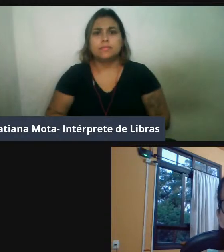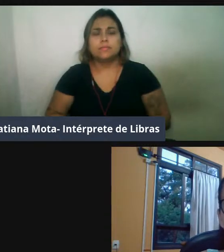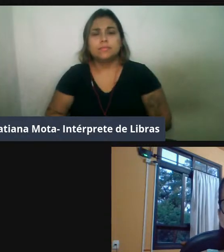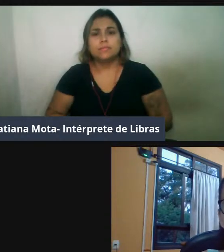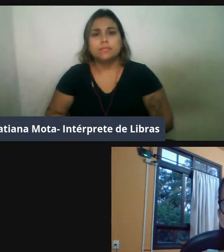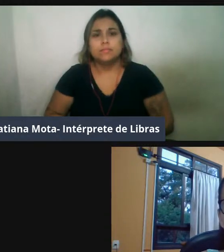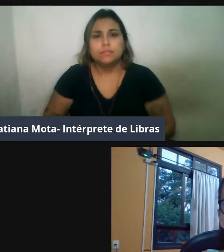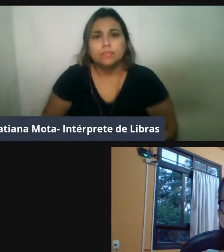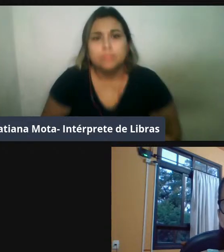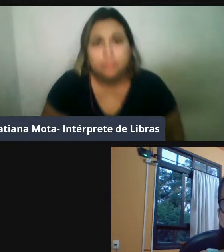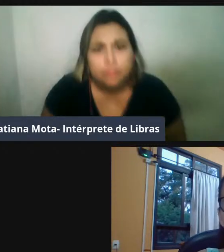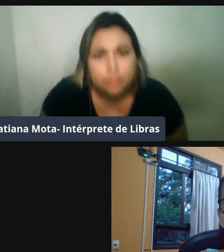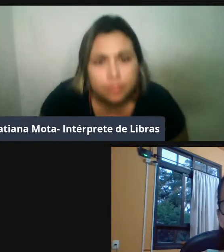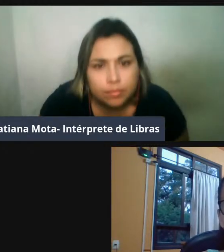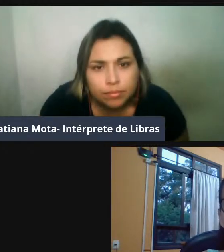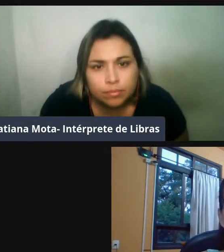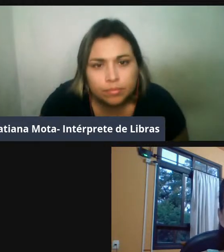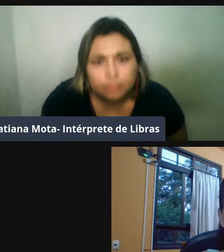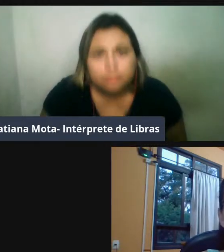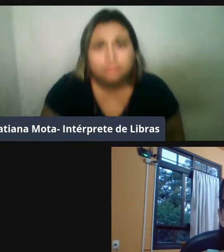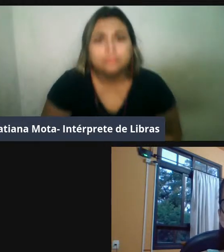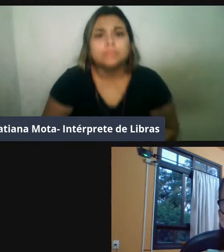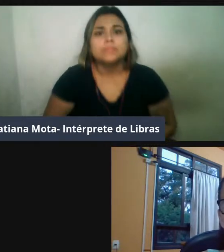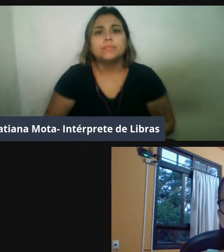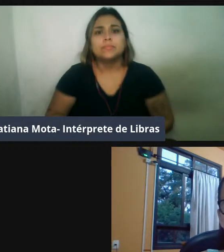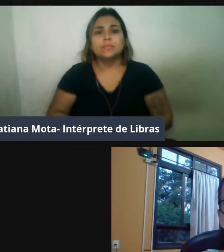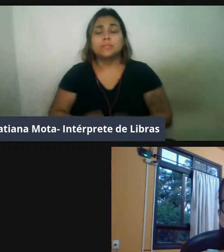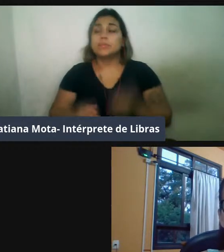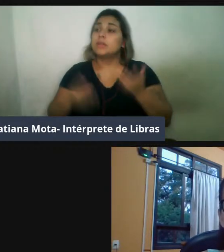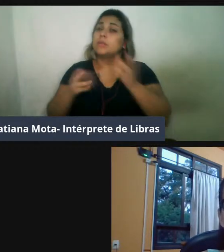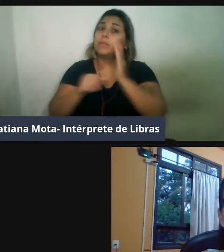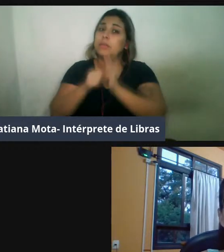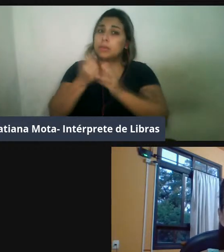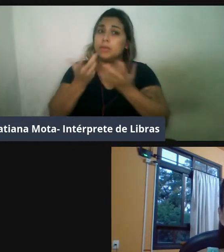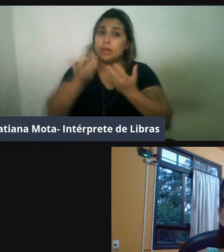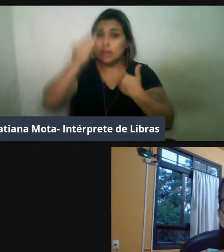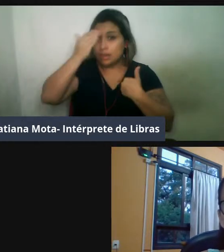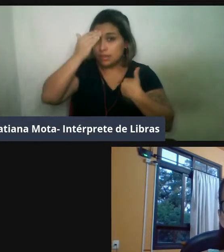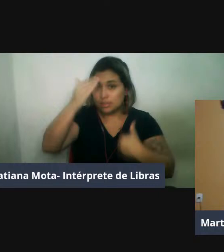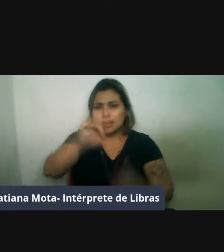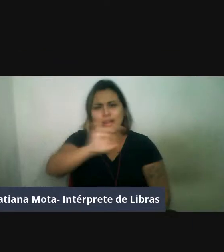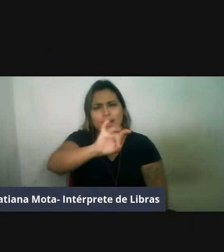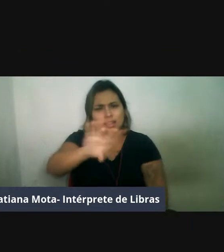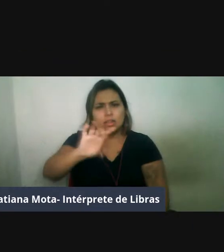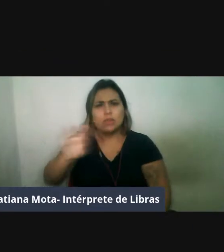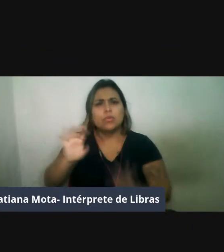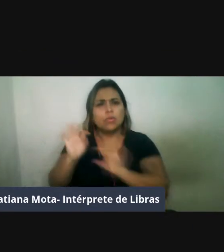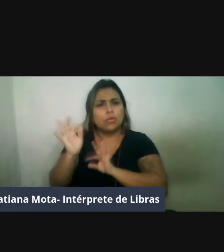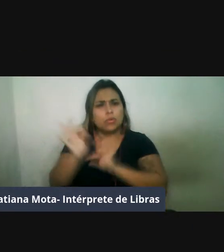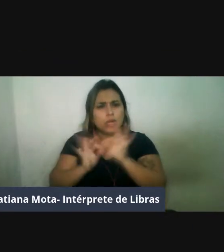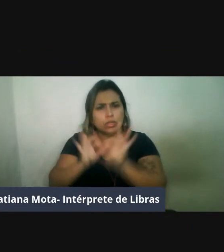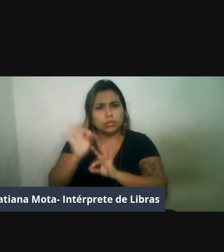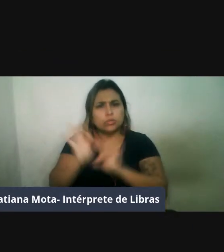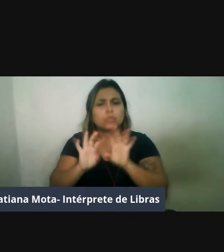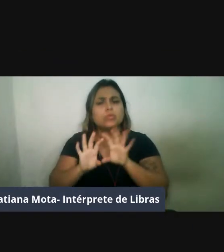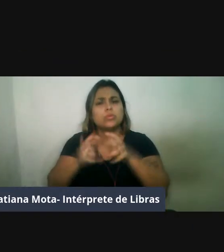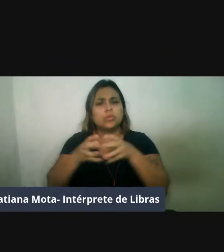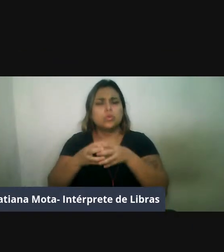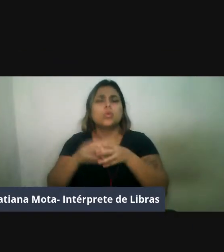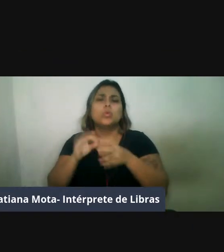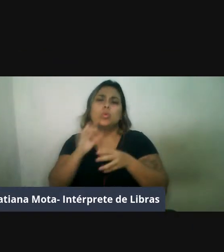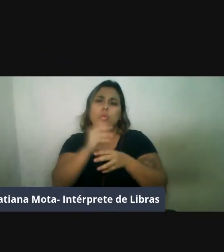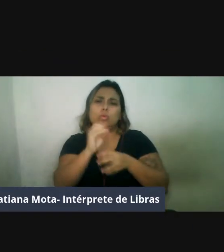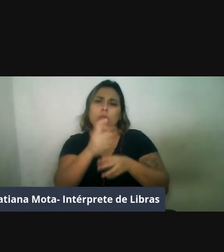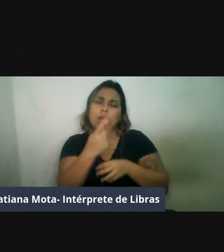Então, primeiramente, eu quero agradecer a toda a comissão organizadora, professora Akita, os alunos que estão organizando